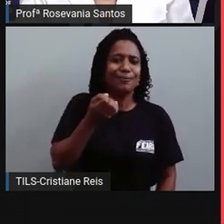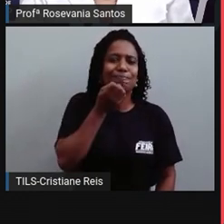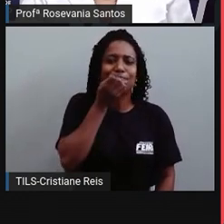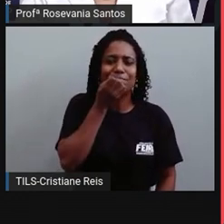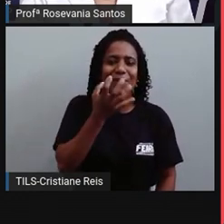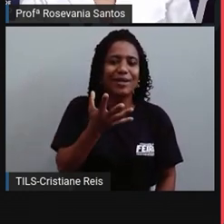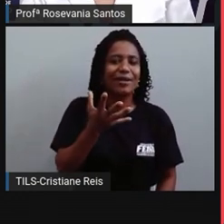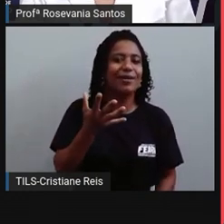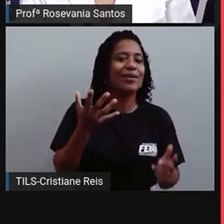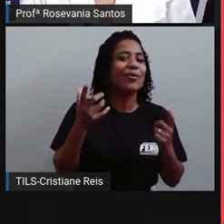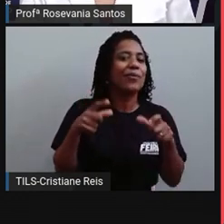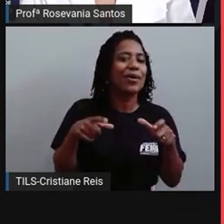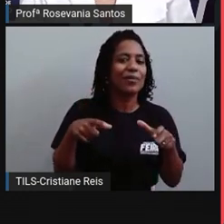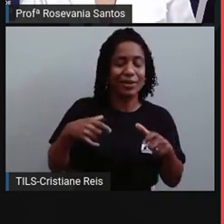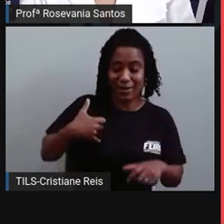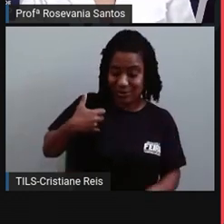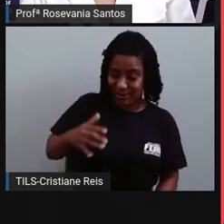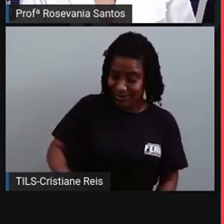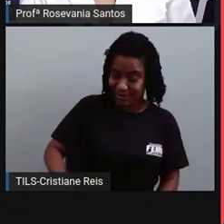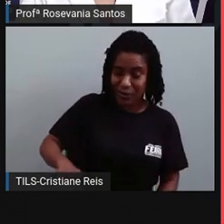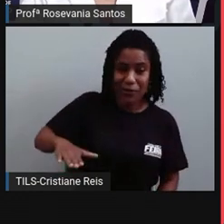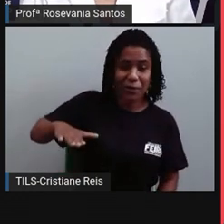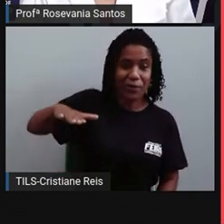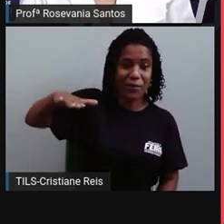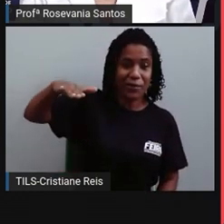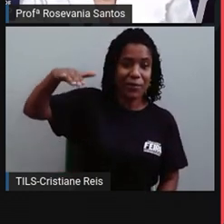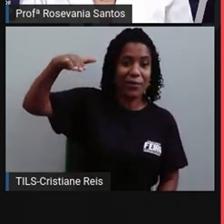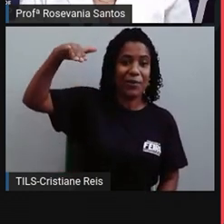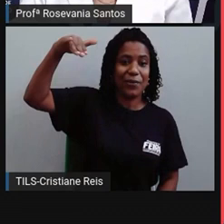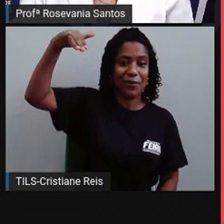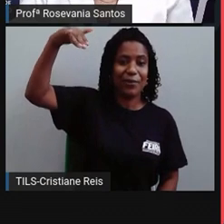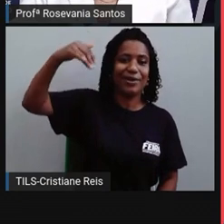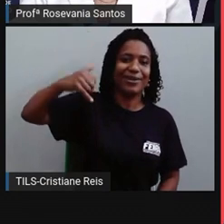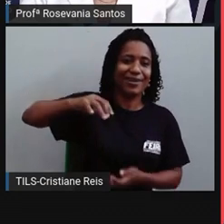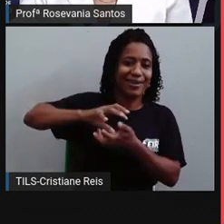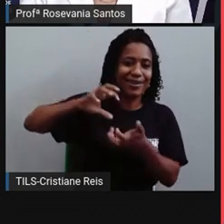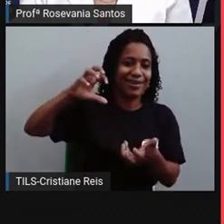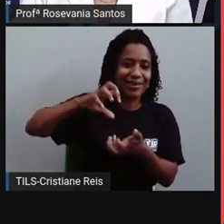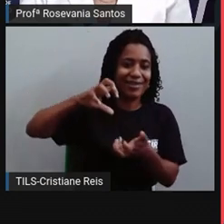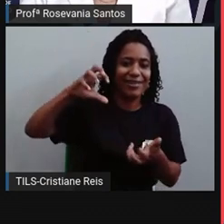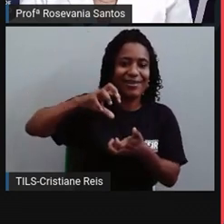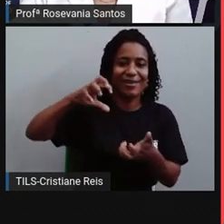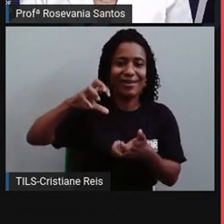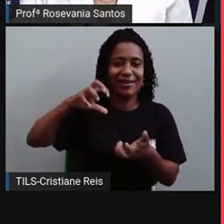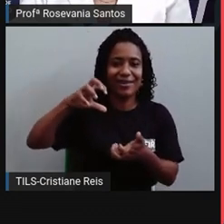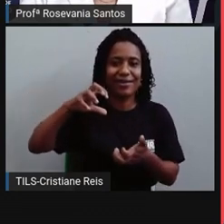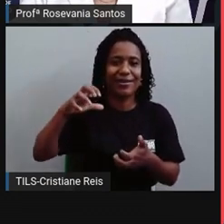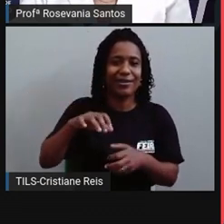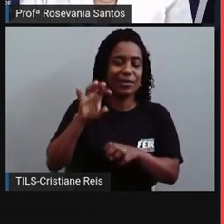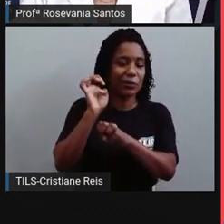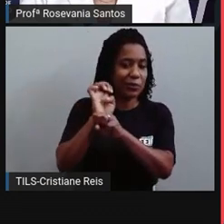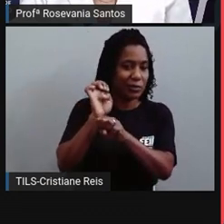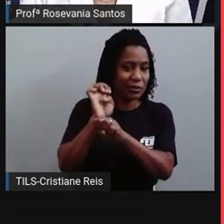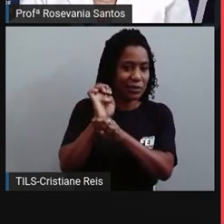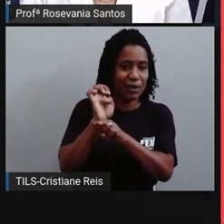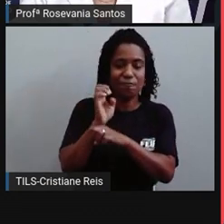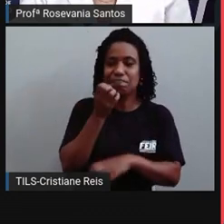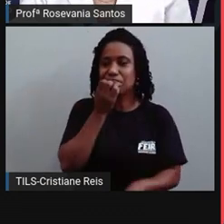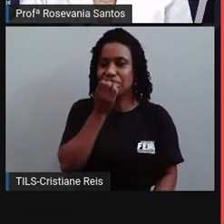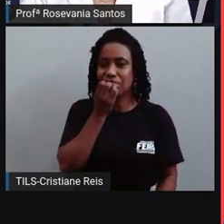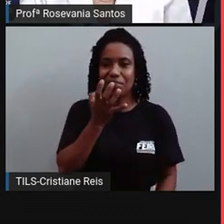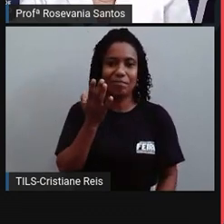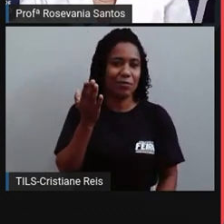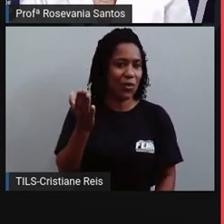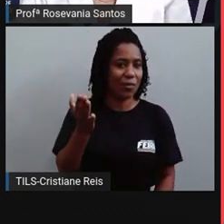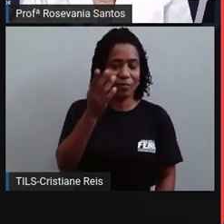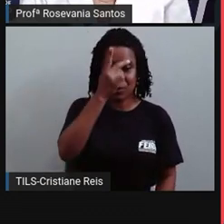de criancinha e chega à idade de idosa, a gente tem esses estados aqui com a quantidade